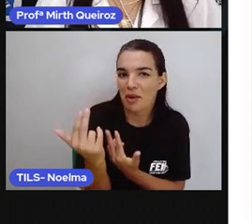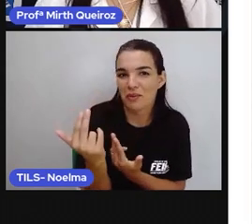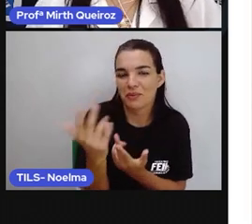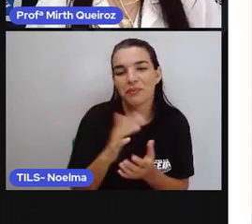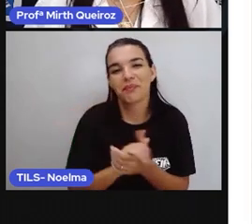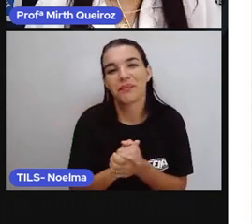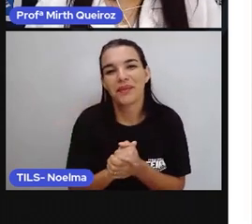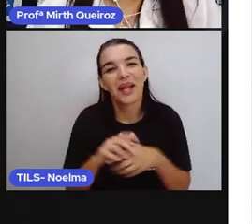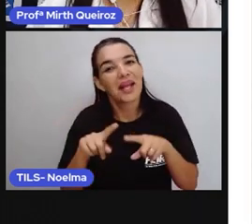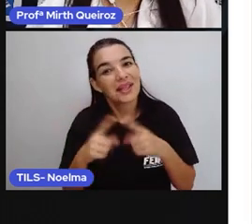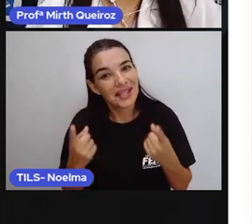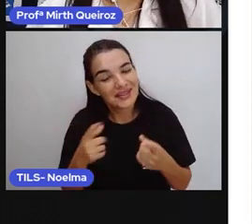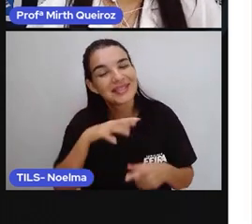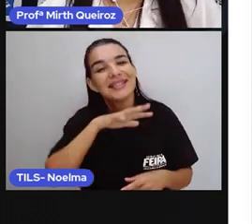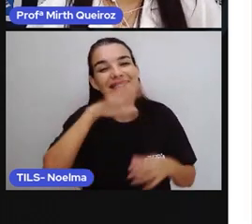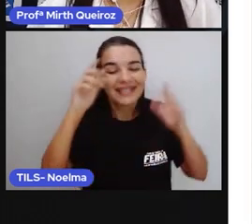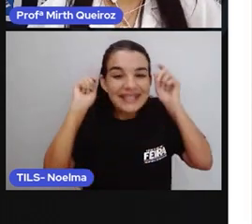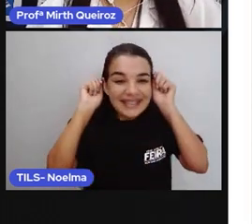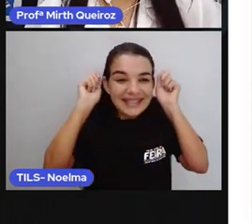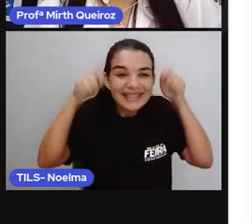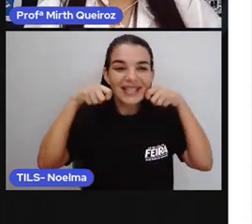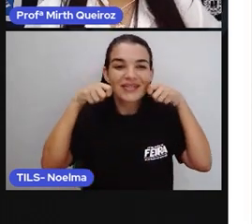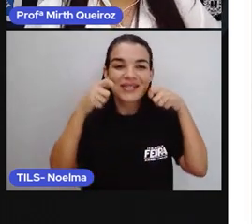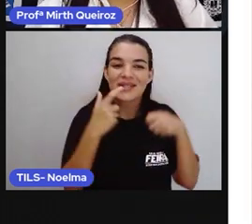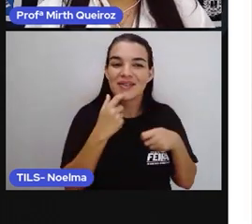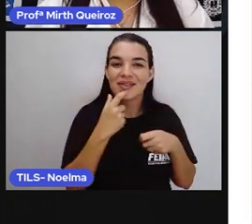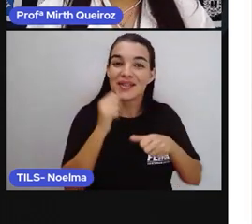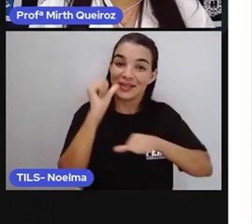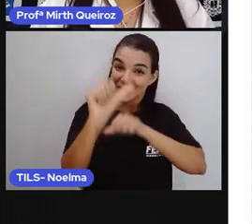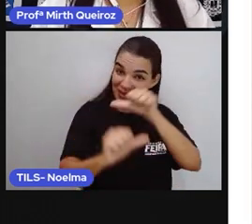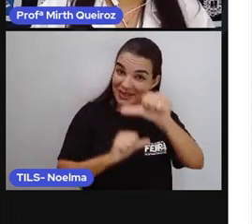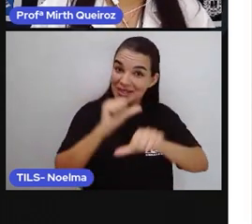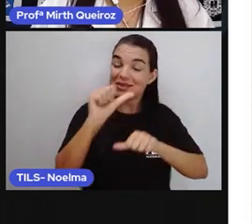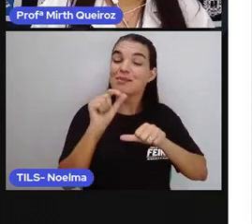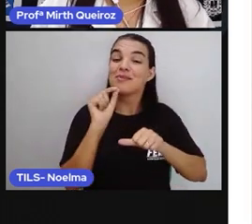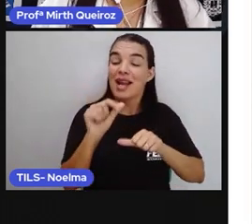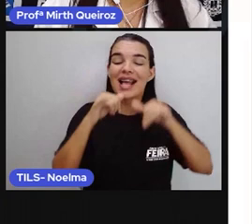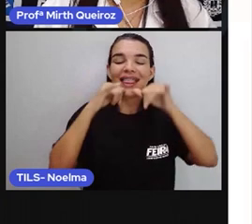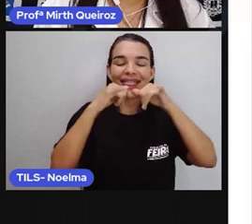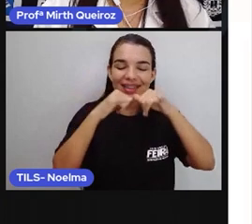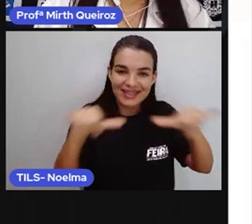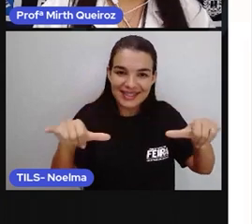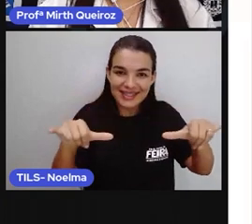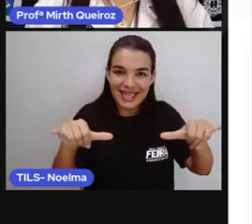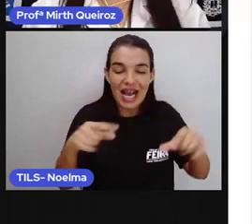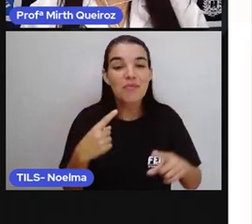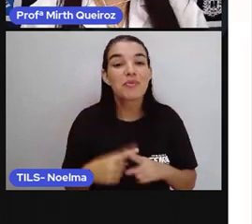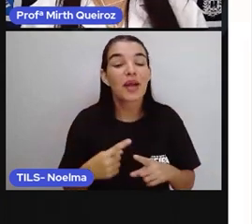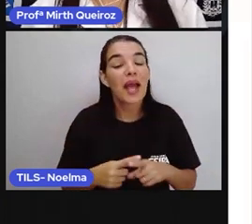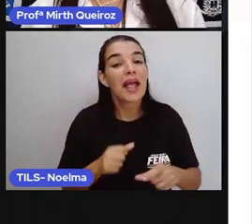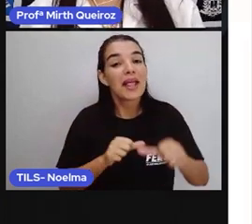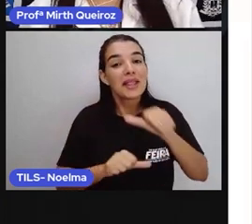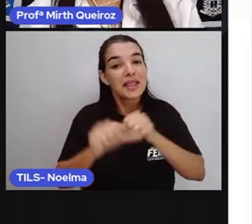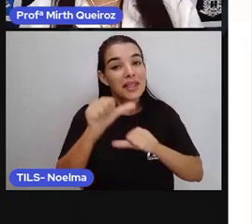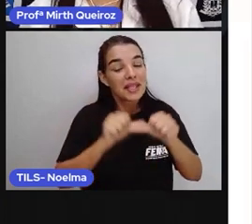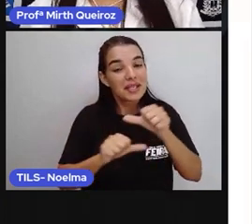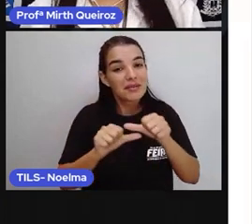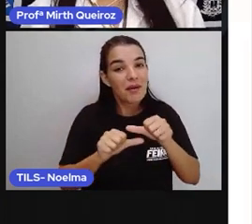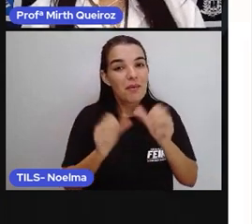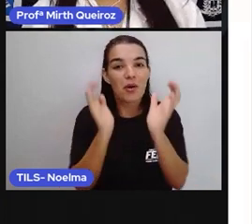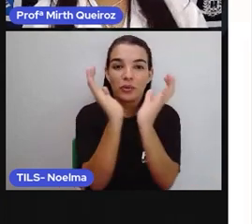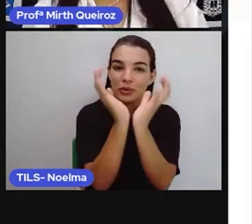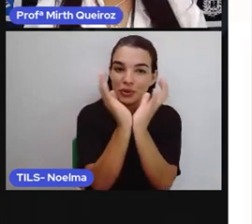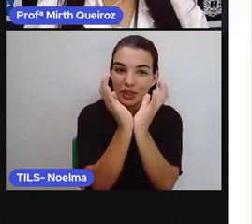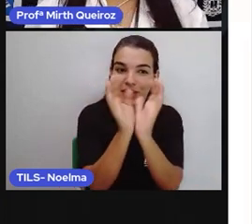Chapeuzinho Vermelho virou notícia. Está vendo? Nós transformamos um gênero textual fábula em um gênero textual